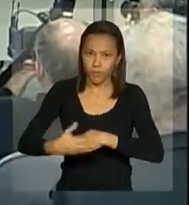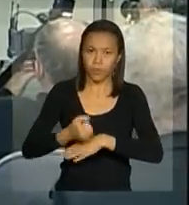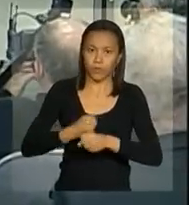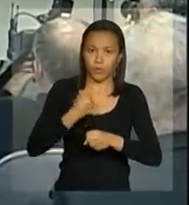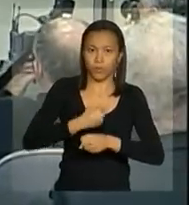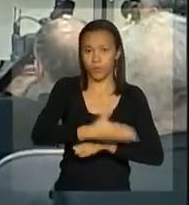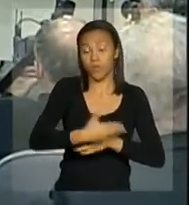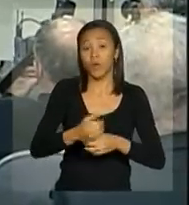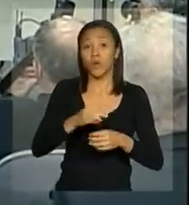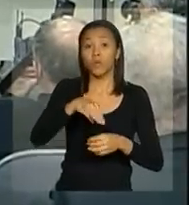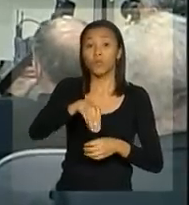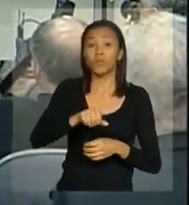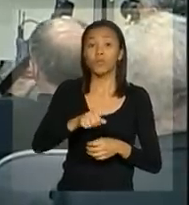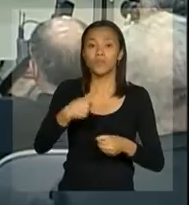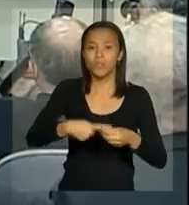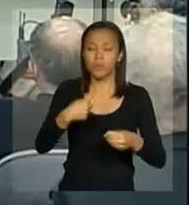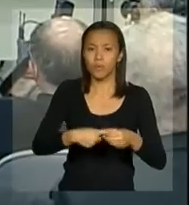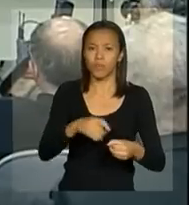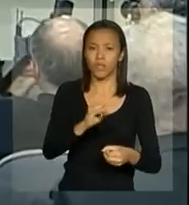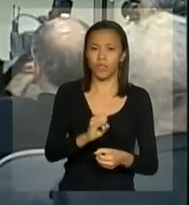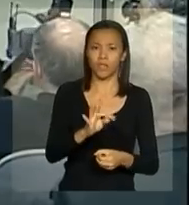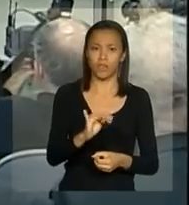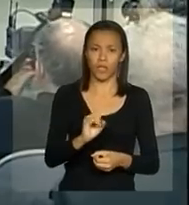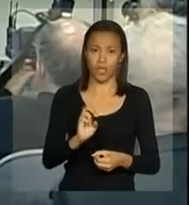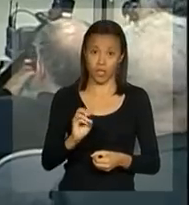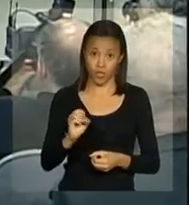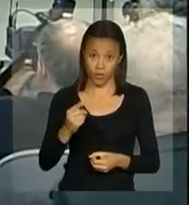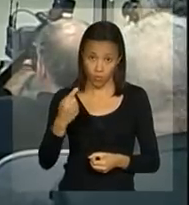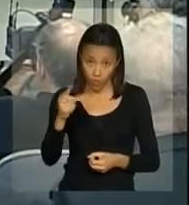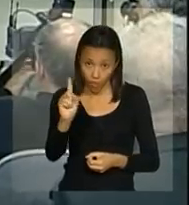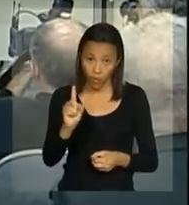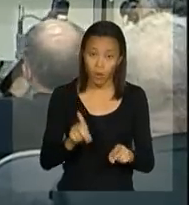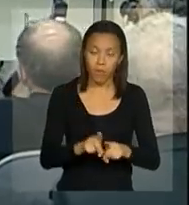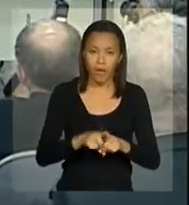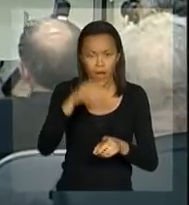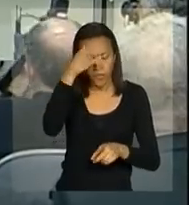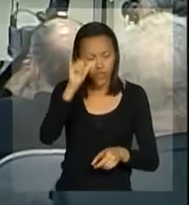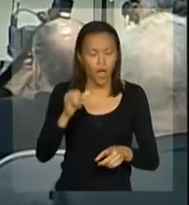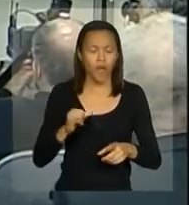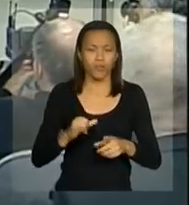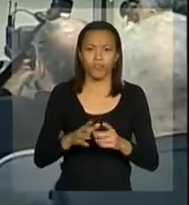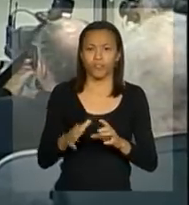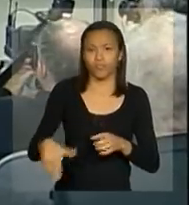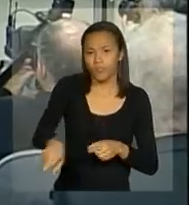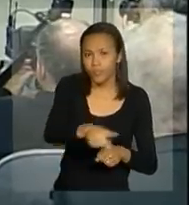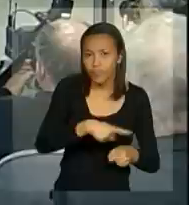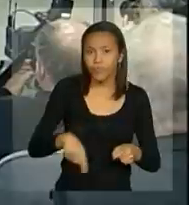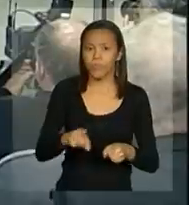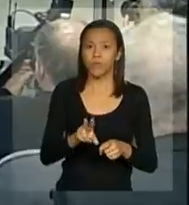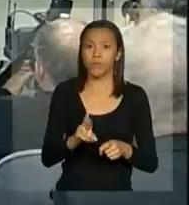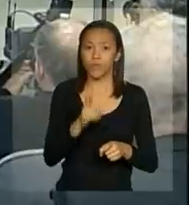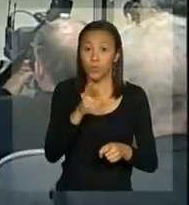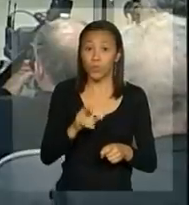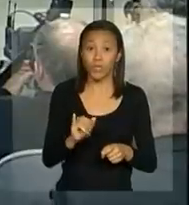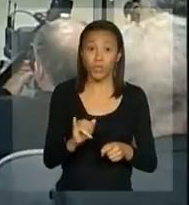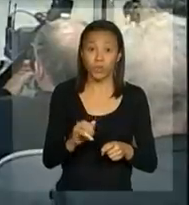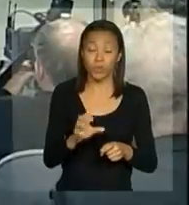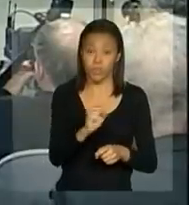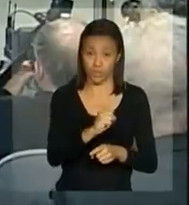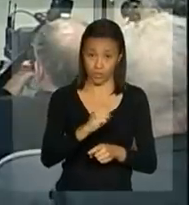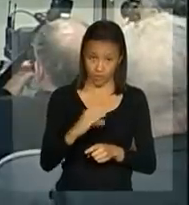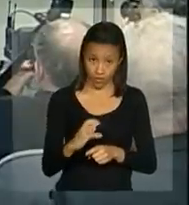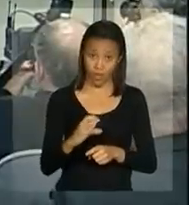município de Tayó e sobre elevação da altura do vertedouro da barragem de contenção de cheias no município de Ituporanga, Santa Catarina.